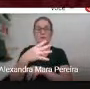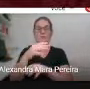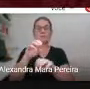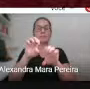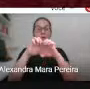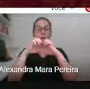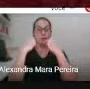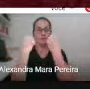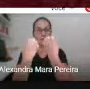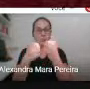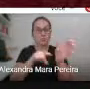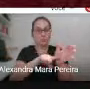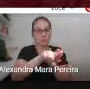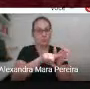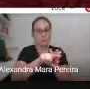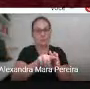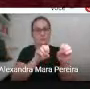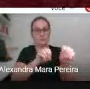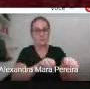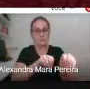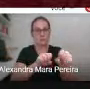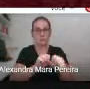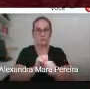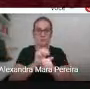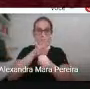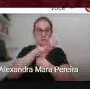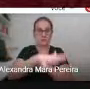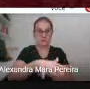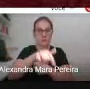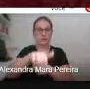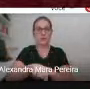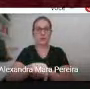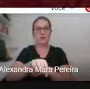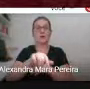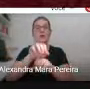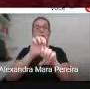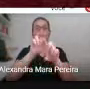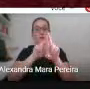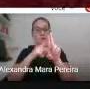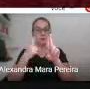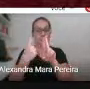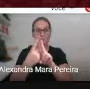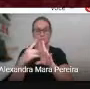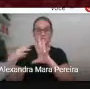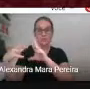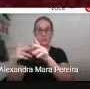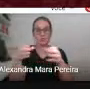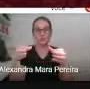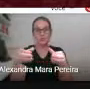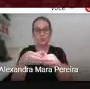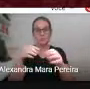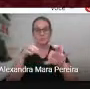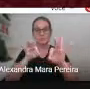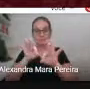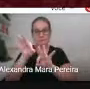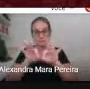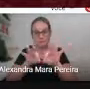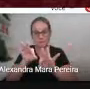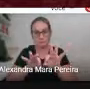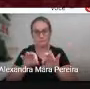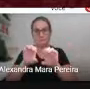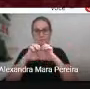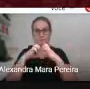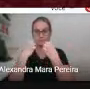Extensão, da Universidade Federal da Grande Dourados, por meio de toda a equipe organizadora deste evento. Os nossos